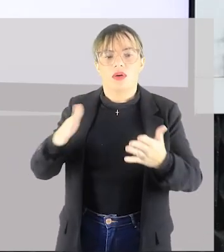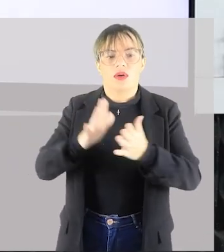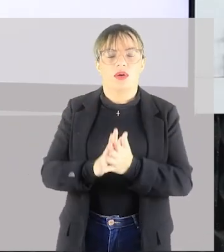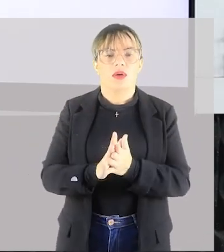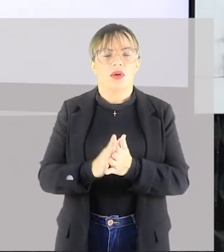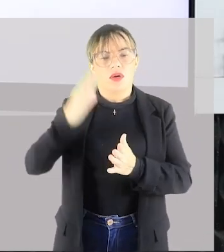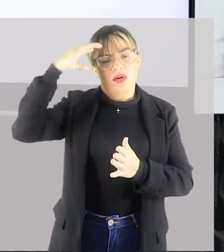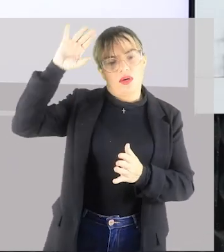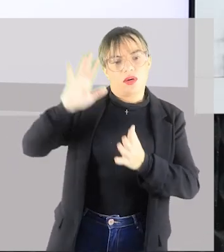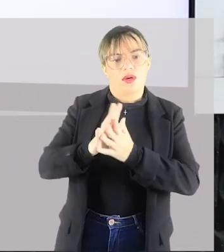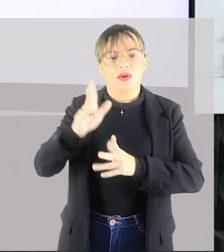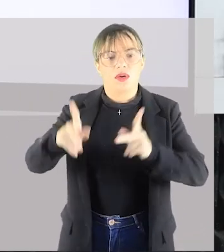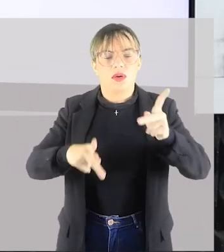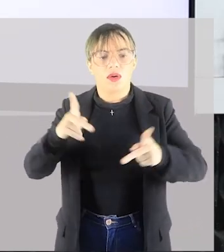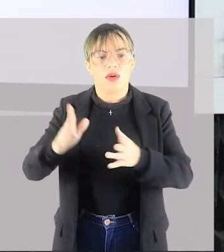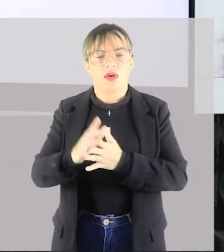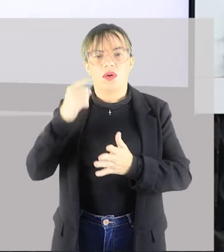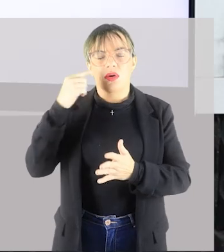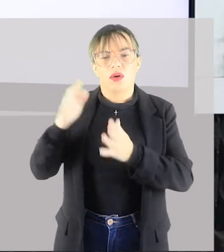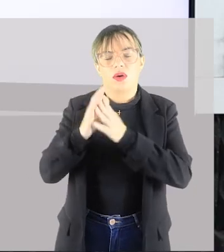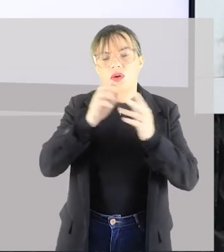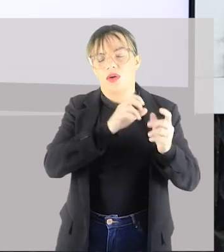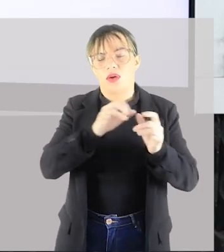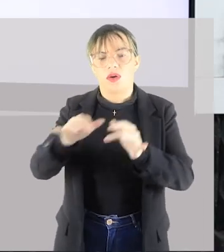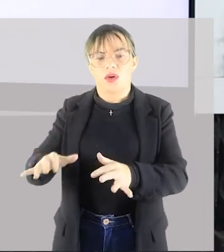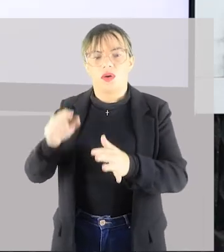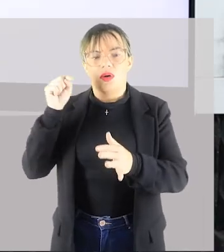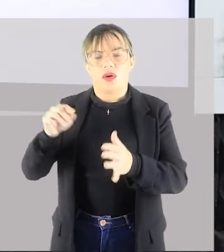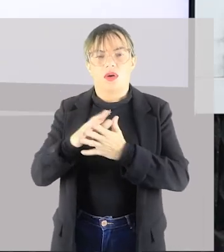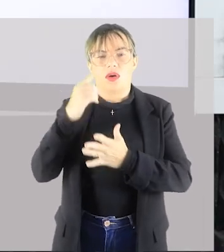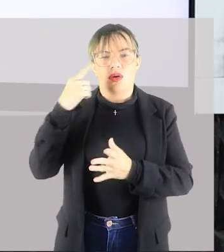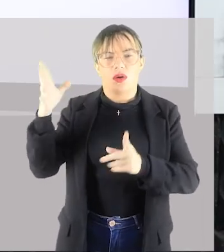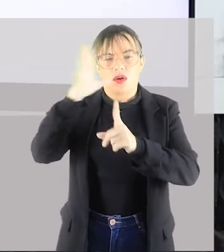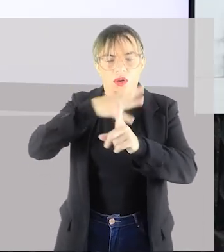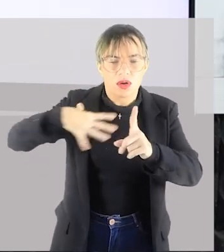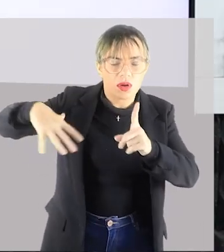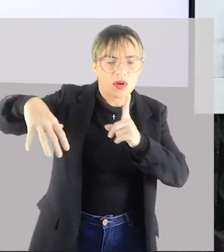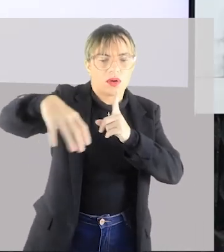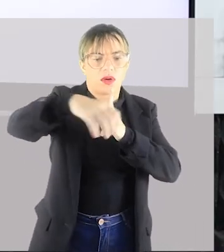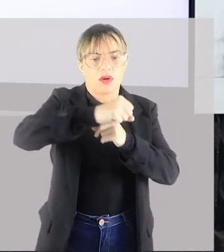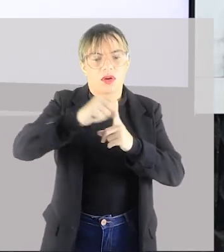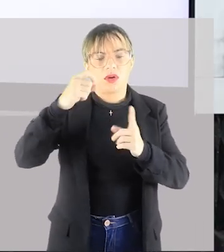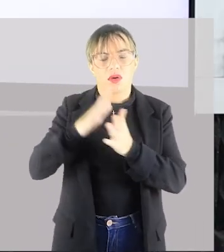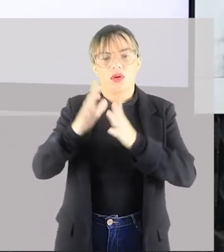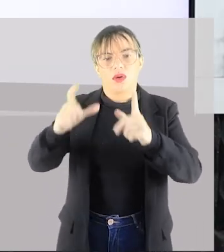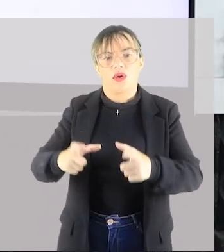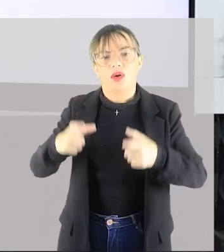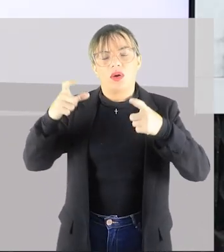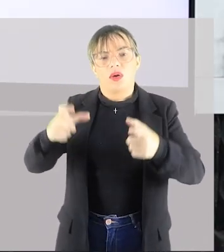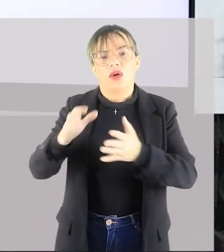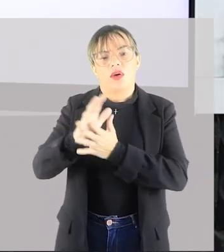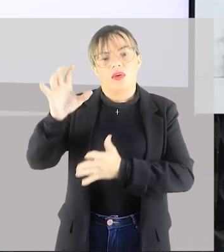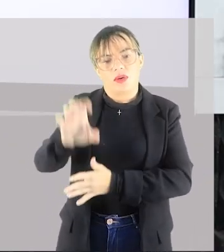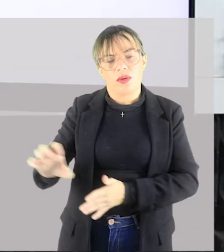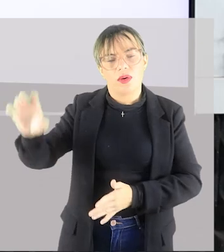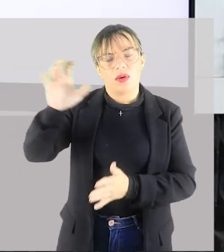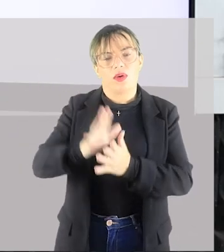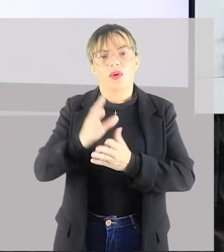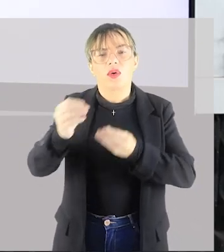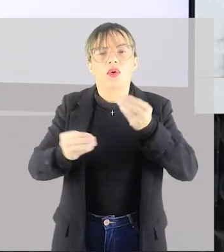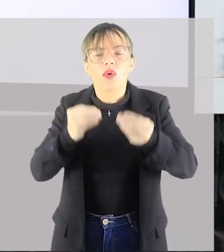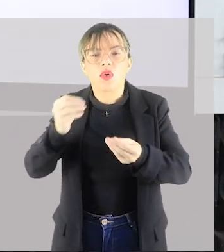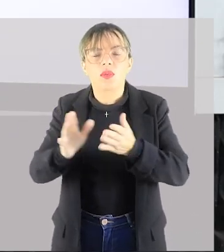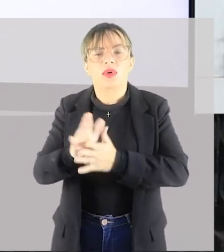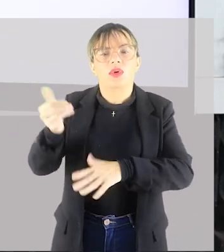produzido por determinada sociedade, determinado local, como